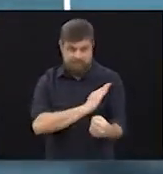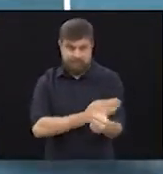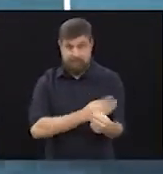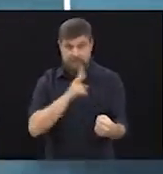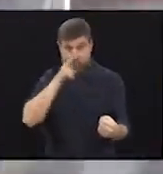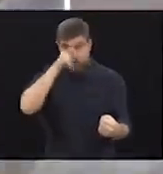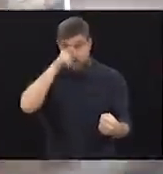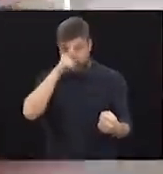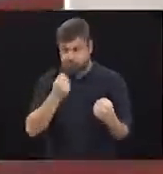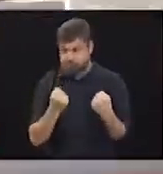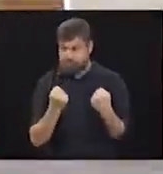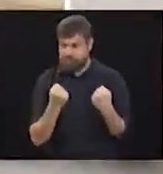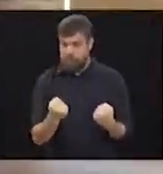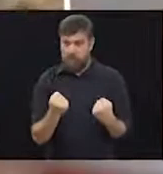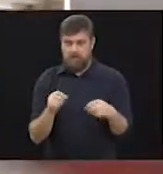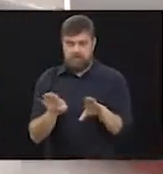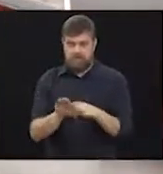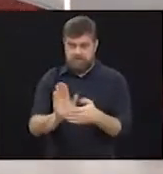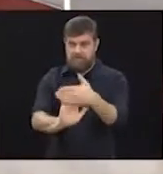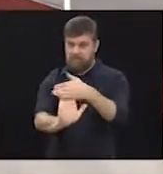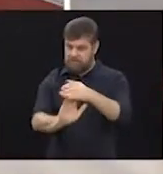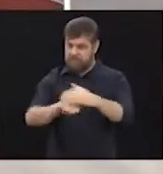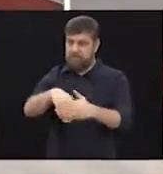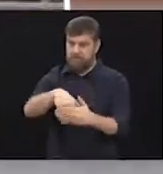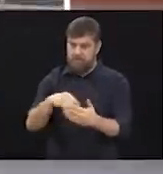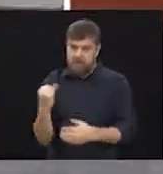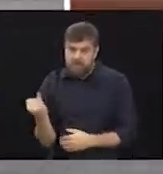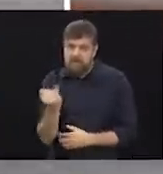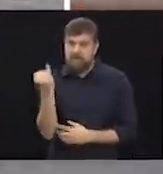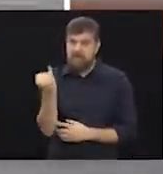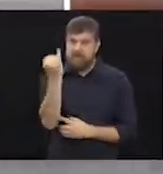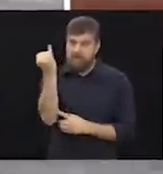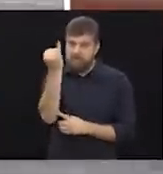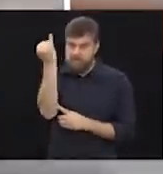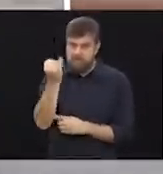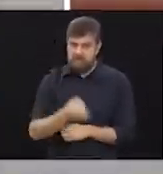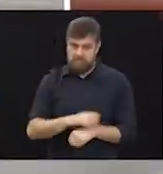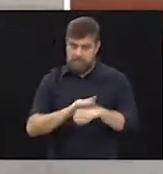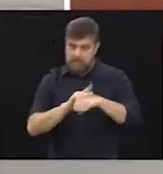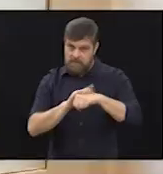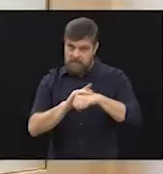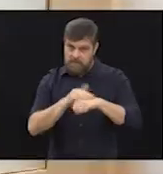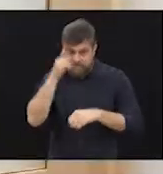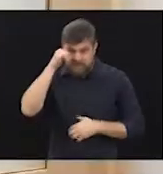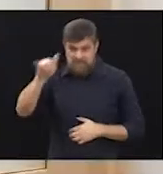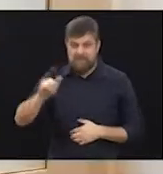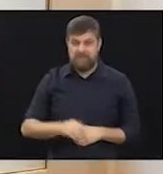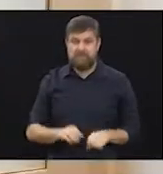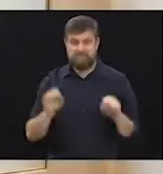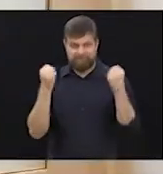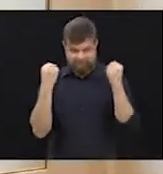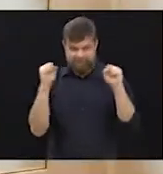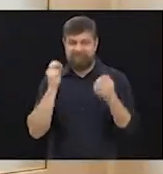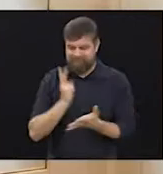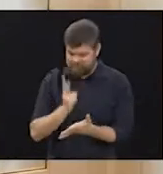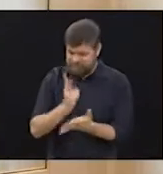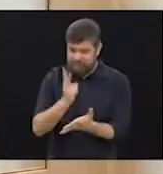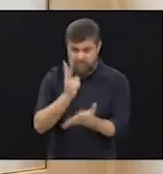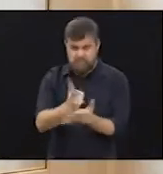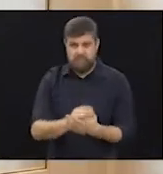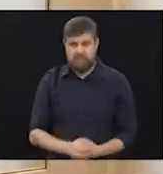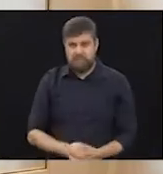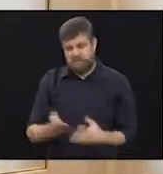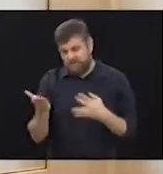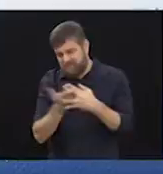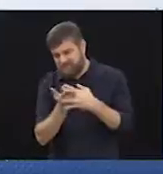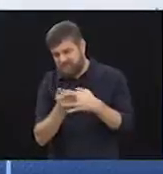musculatura, alongamento, também é muito importante para a prevenção da osteoartrite. Atividade física sempre, em tudo. A